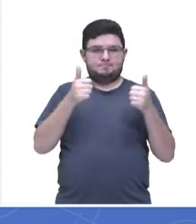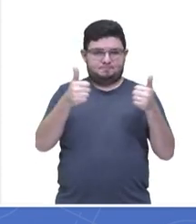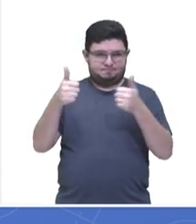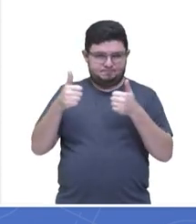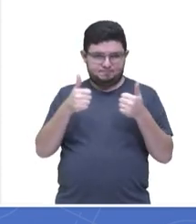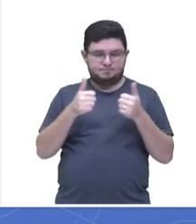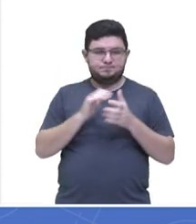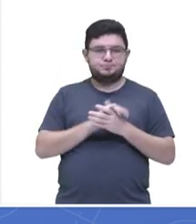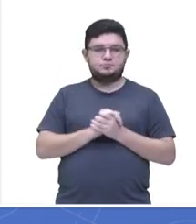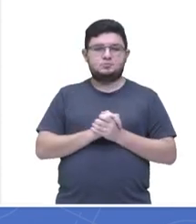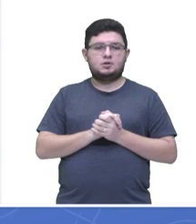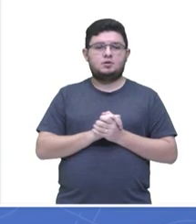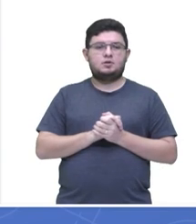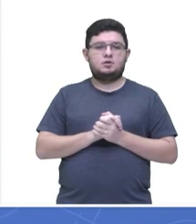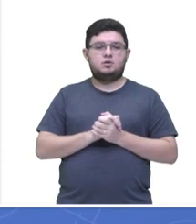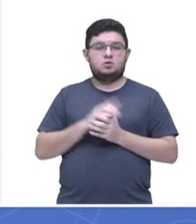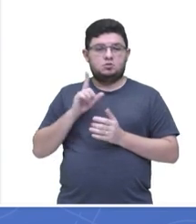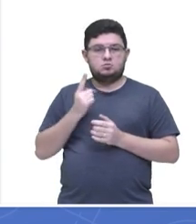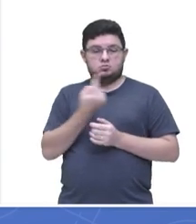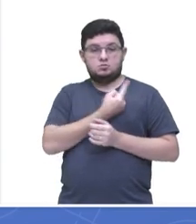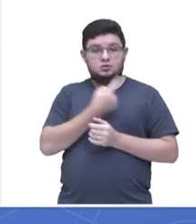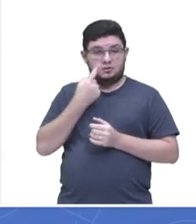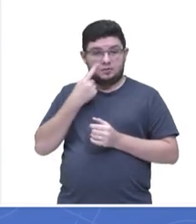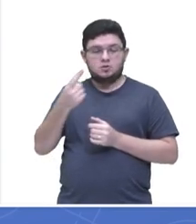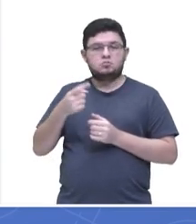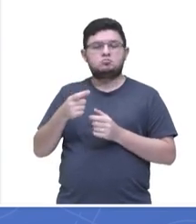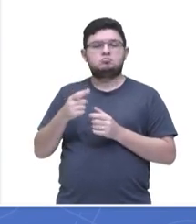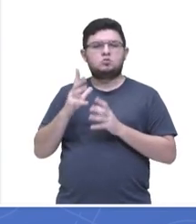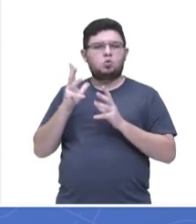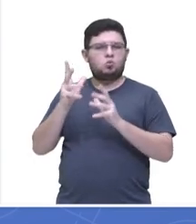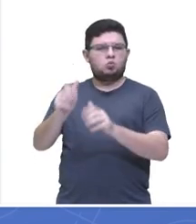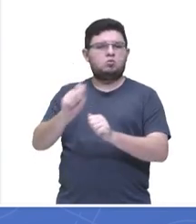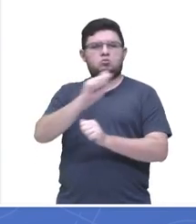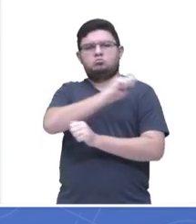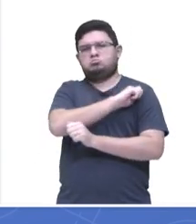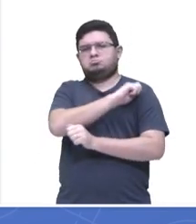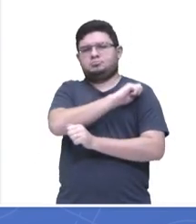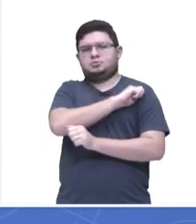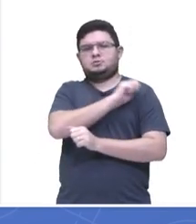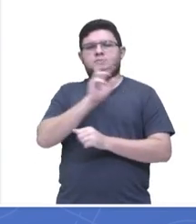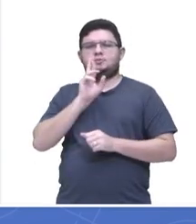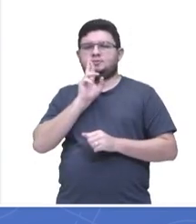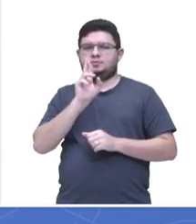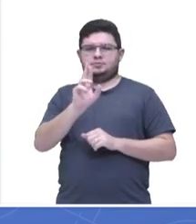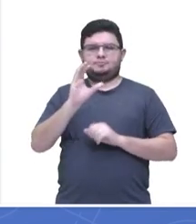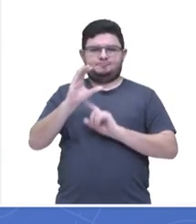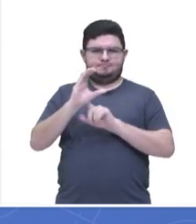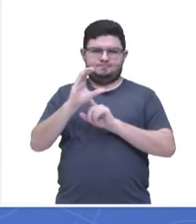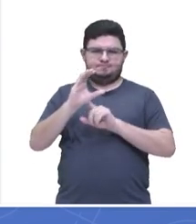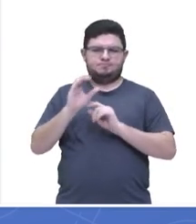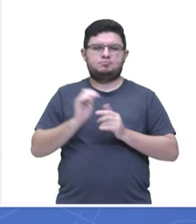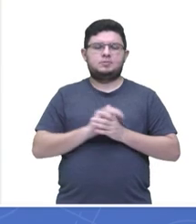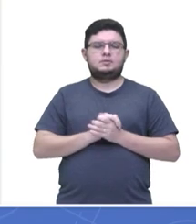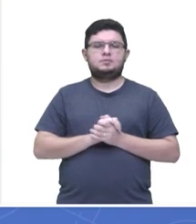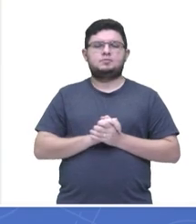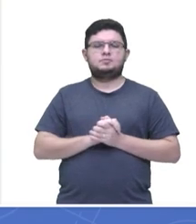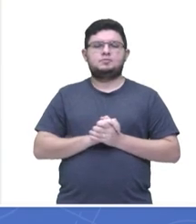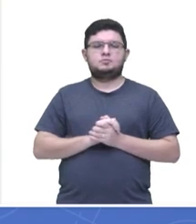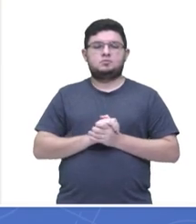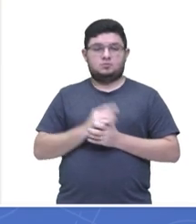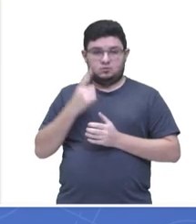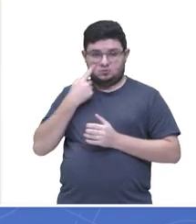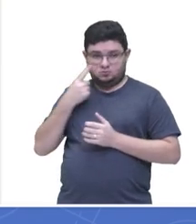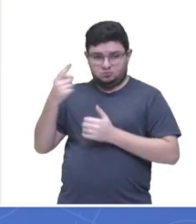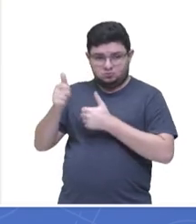gente verifica que todos os alunos praticamente disseram que a resposta é a letra C. Acompanhe comigo na tela a